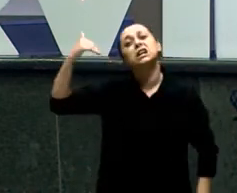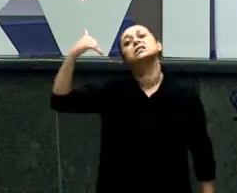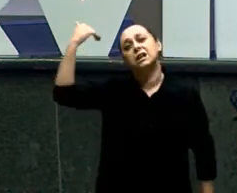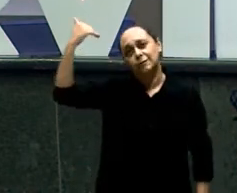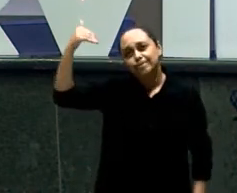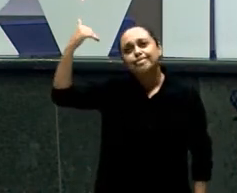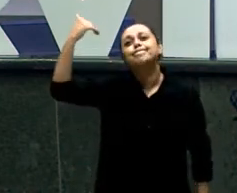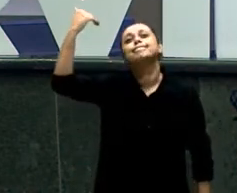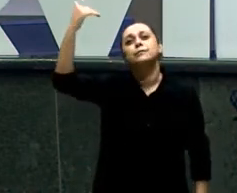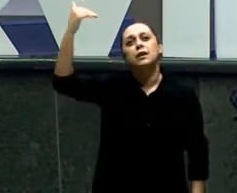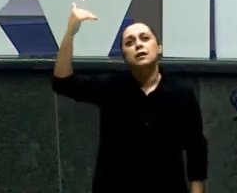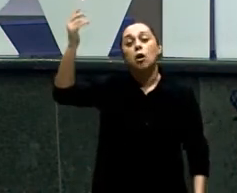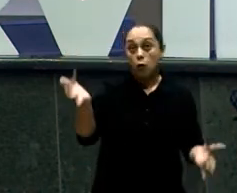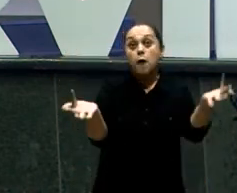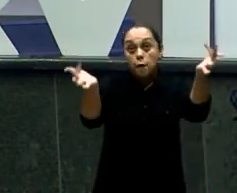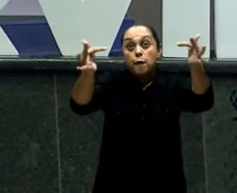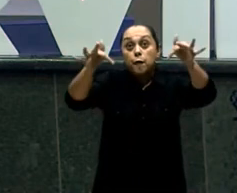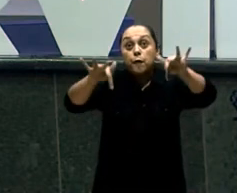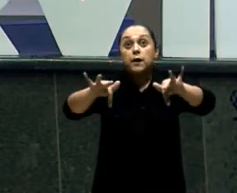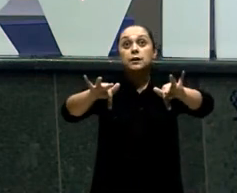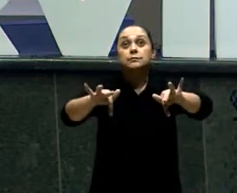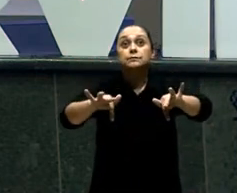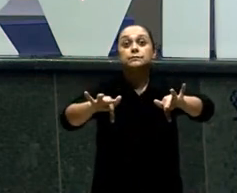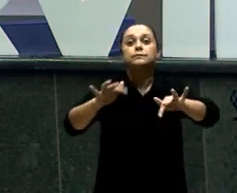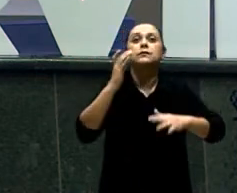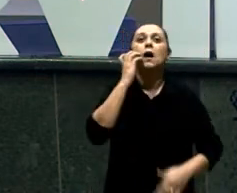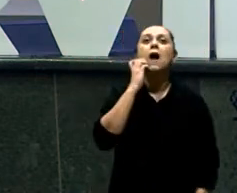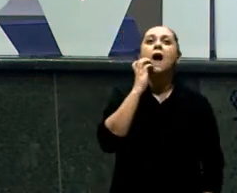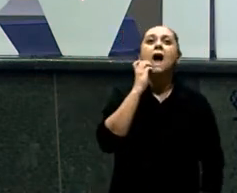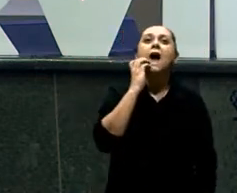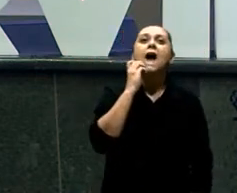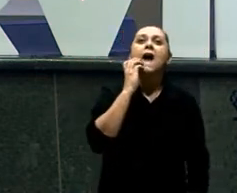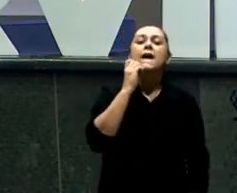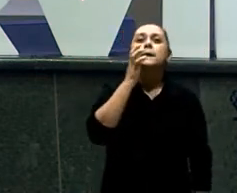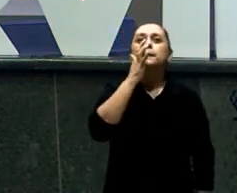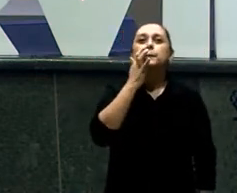E por último Para a gente Já avançar Eu tenho quatro minutos